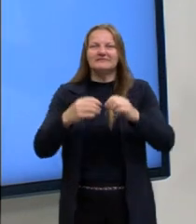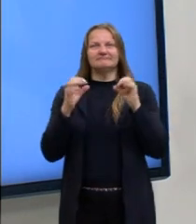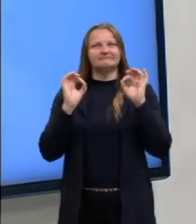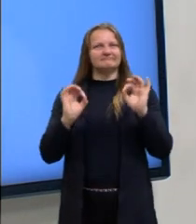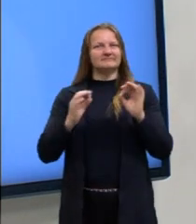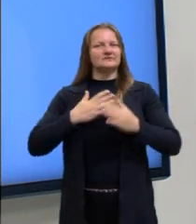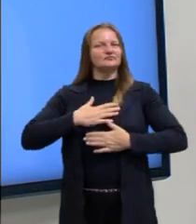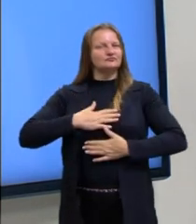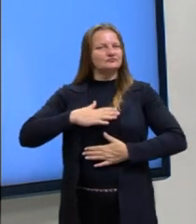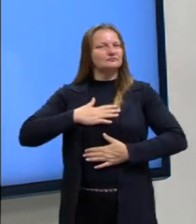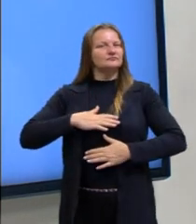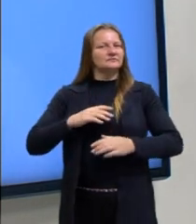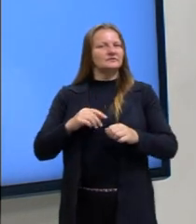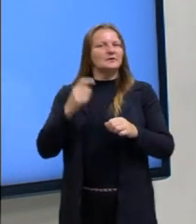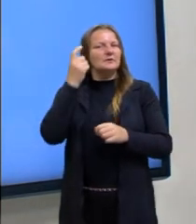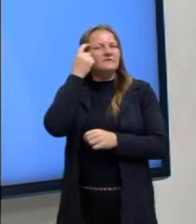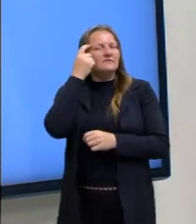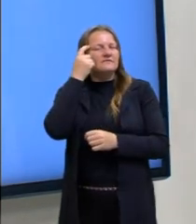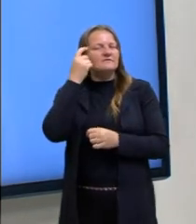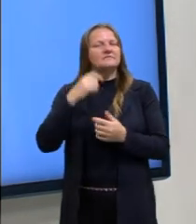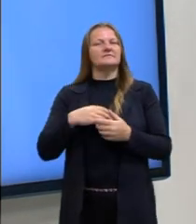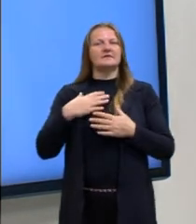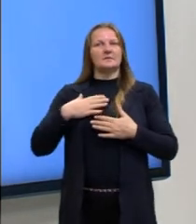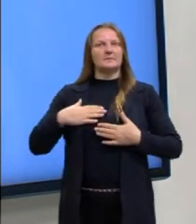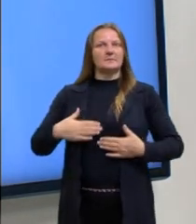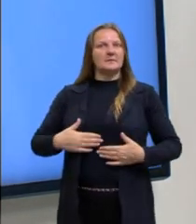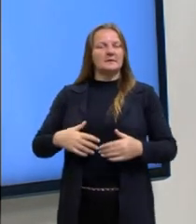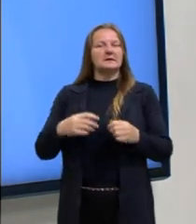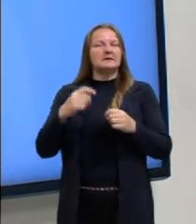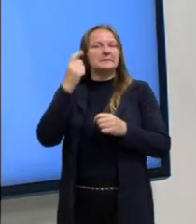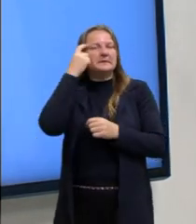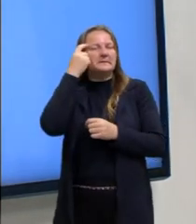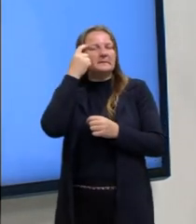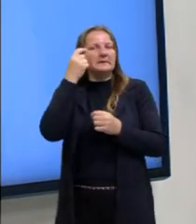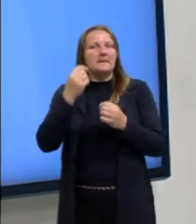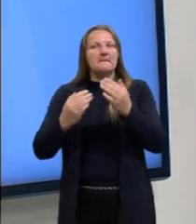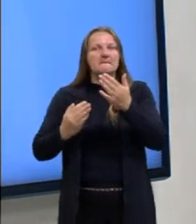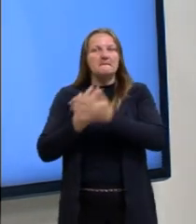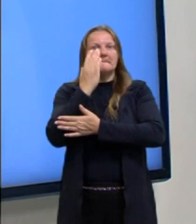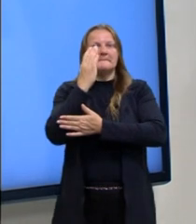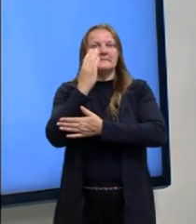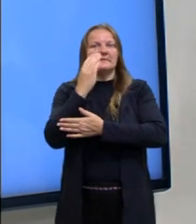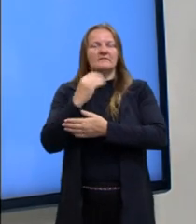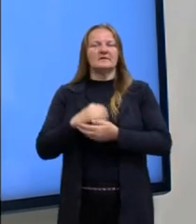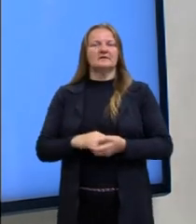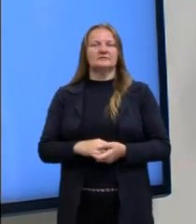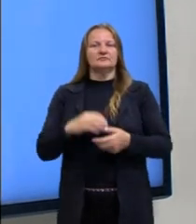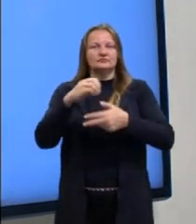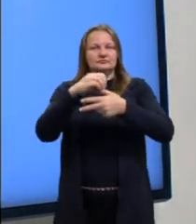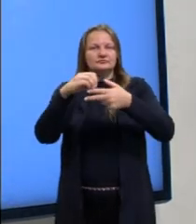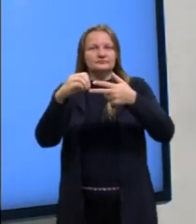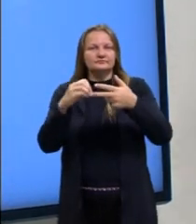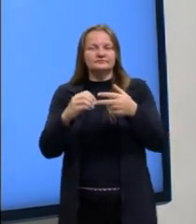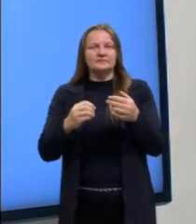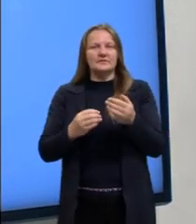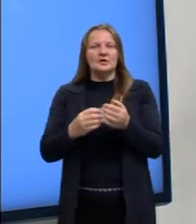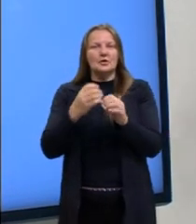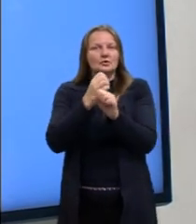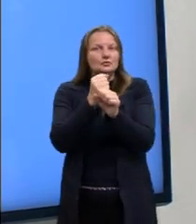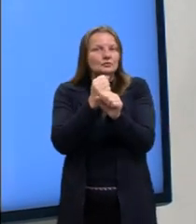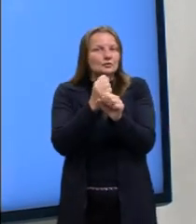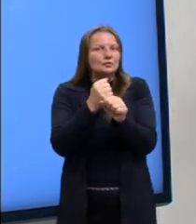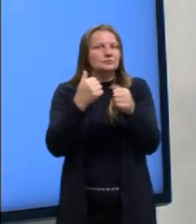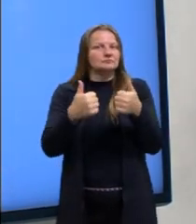físicas, mentais, perfeitas para ser aprovado nesse Enem, enfim, e com a sua nota,